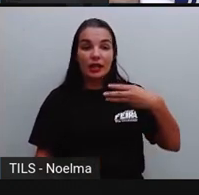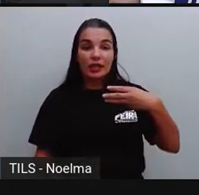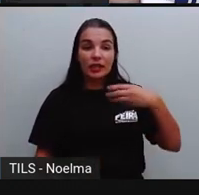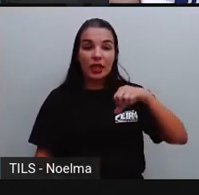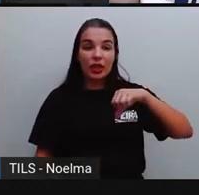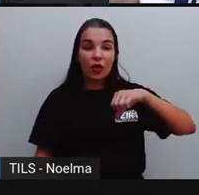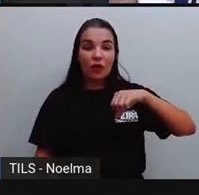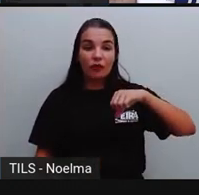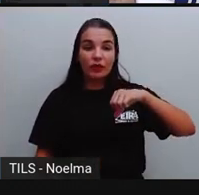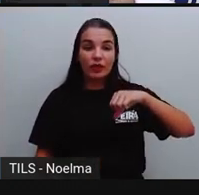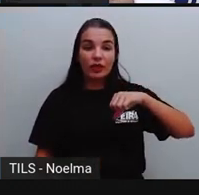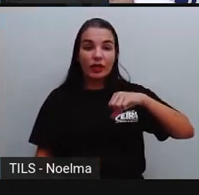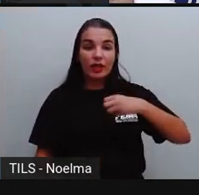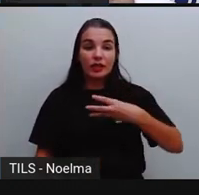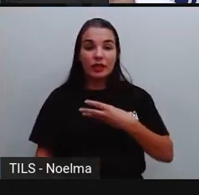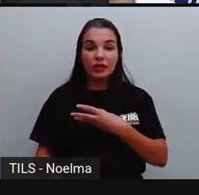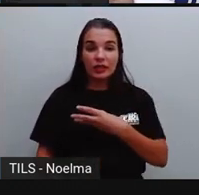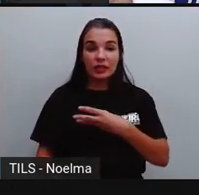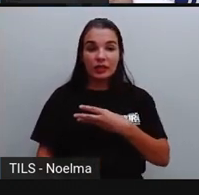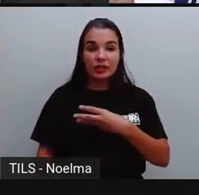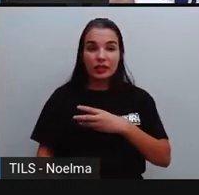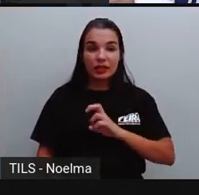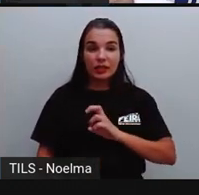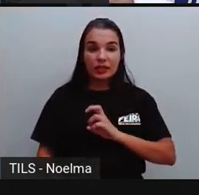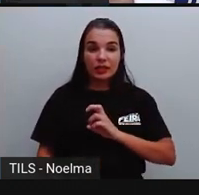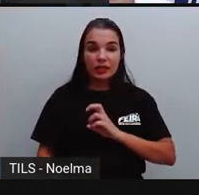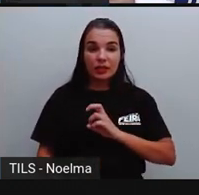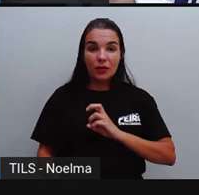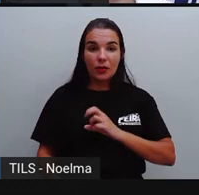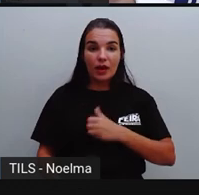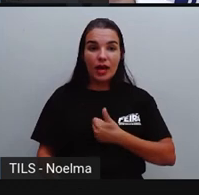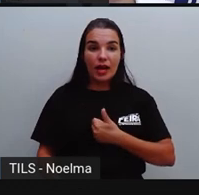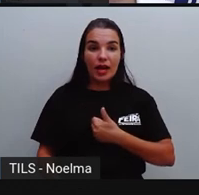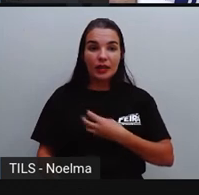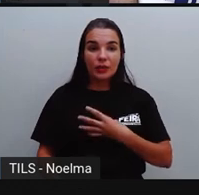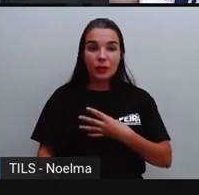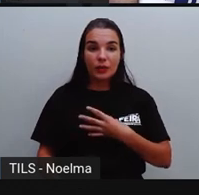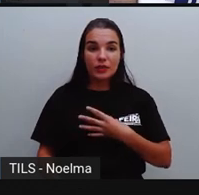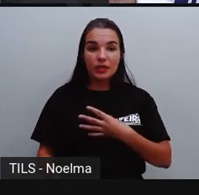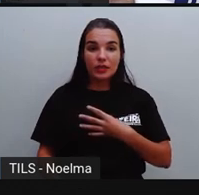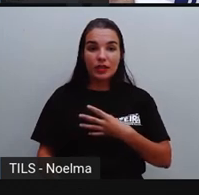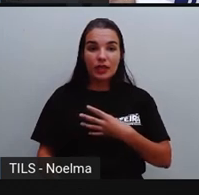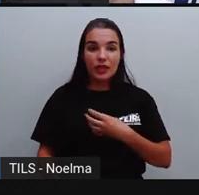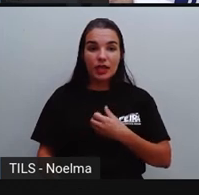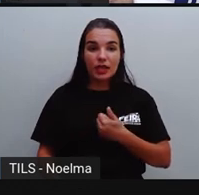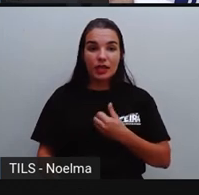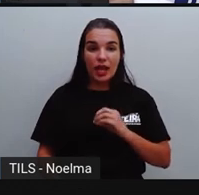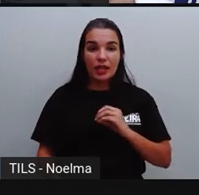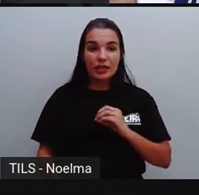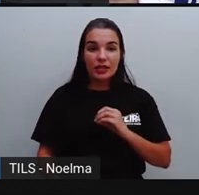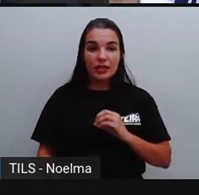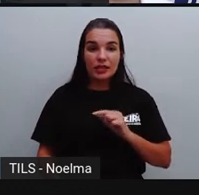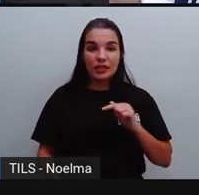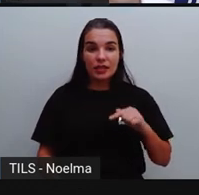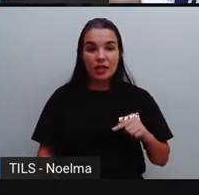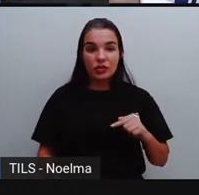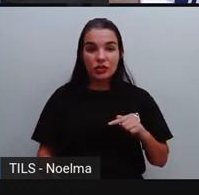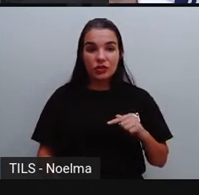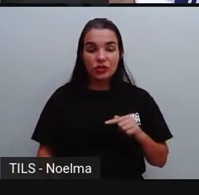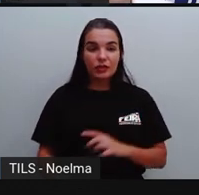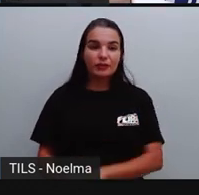39, 35, 14, 10 e